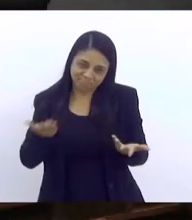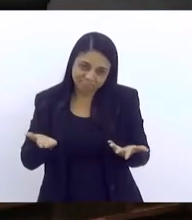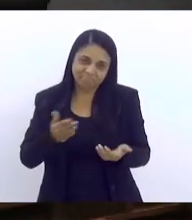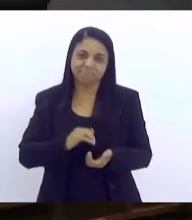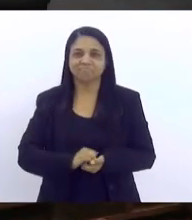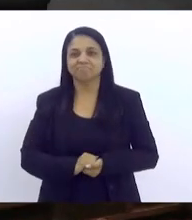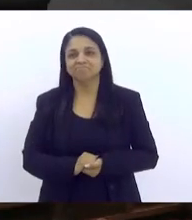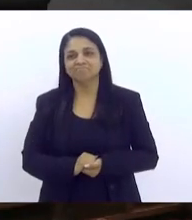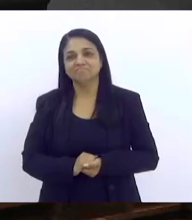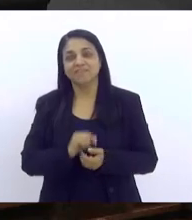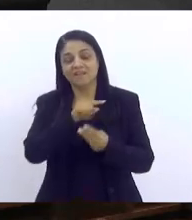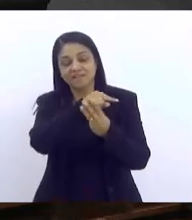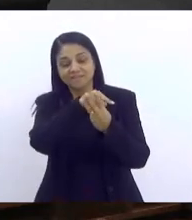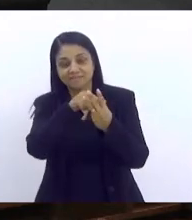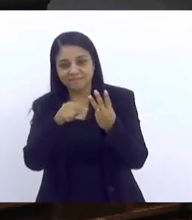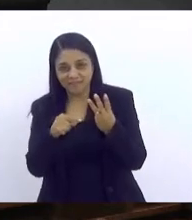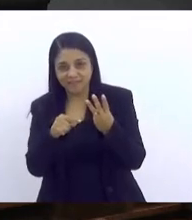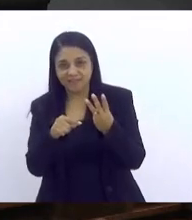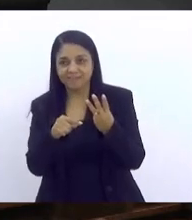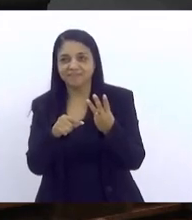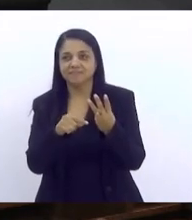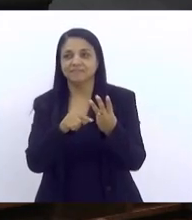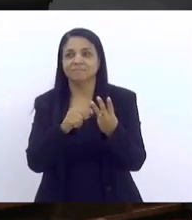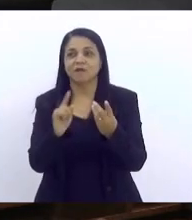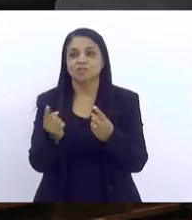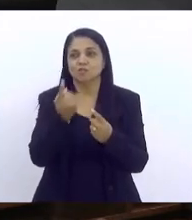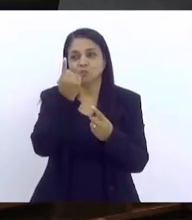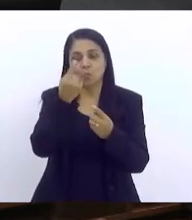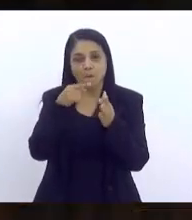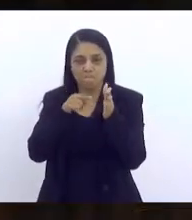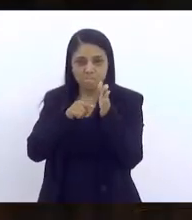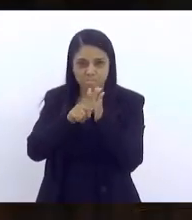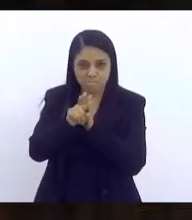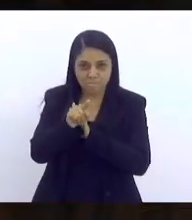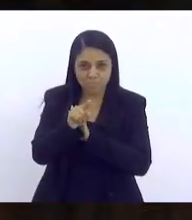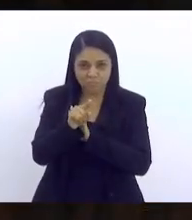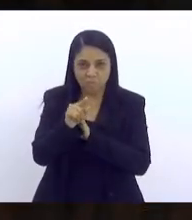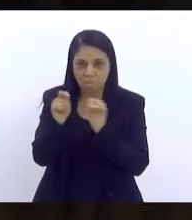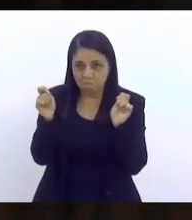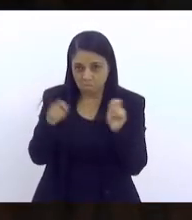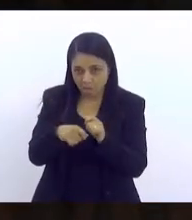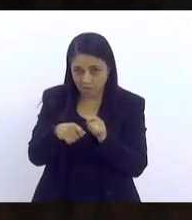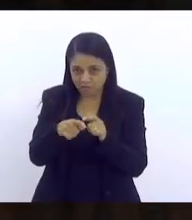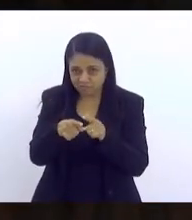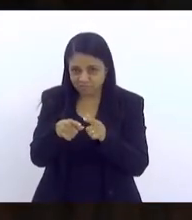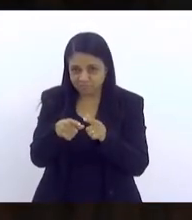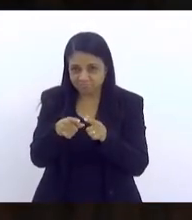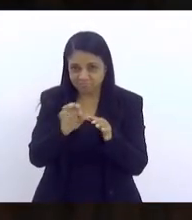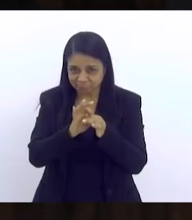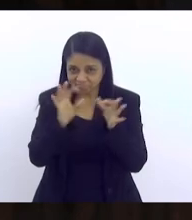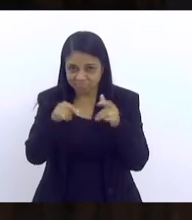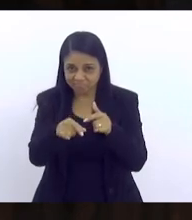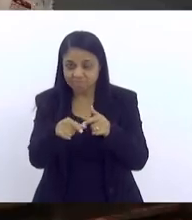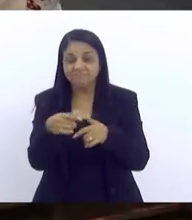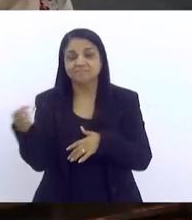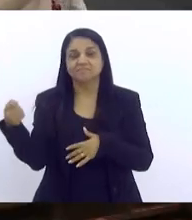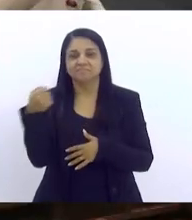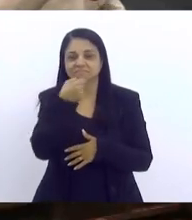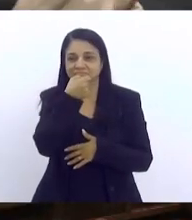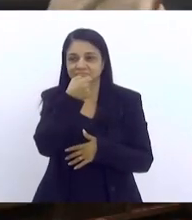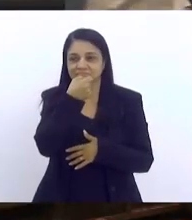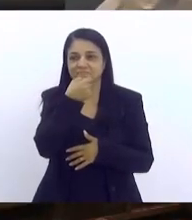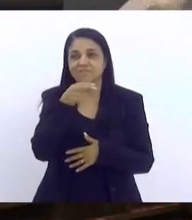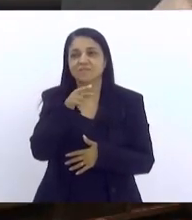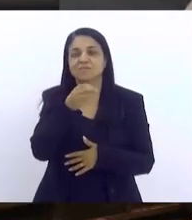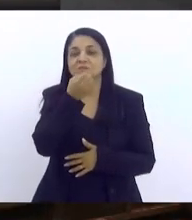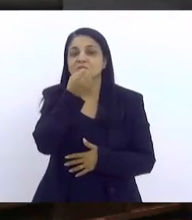Bom, foram três, mas, como só tem mais uma intervenção, podemos abrir para ela? Então, por favor, seu nome. Boa